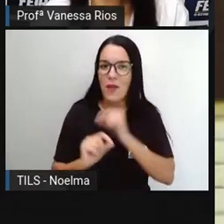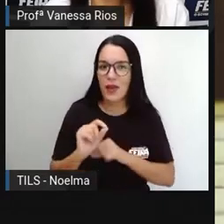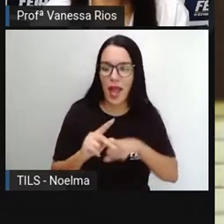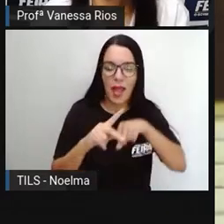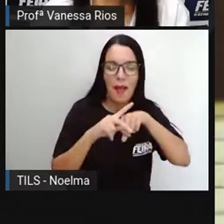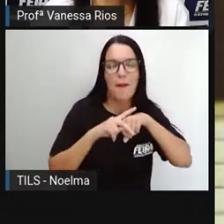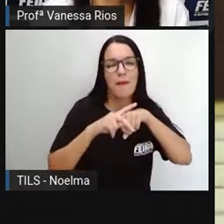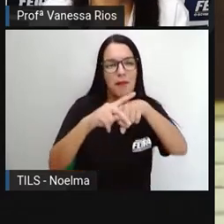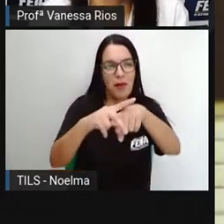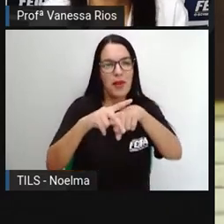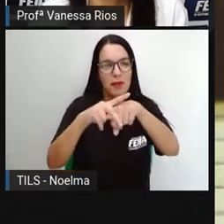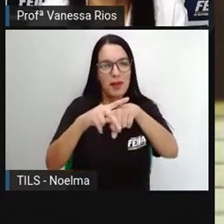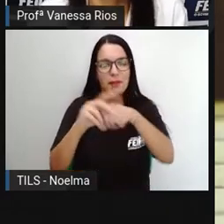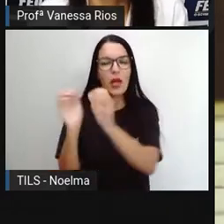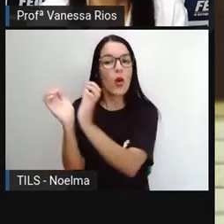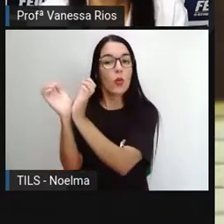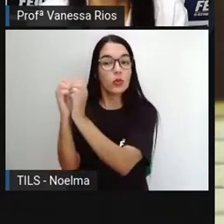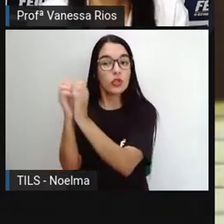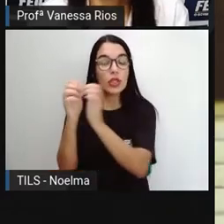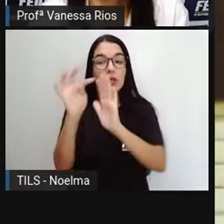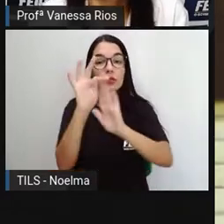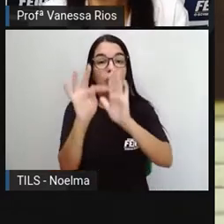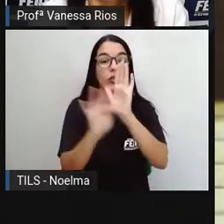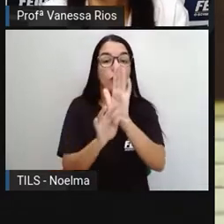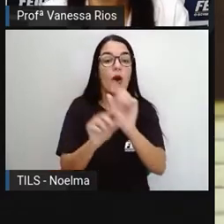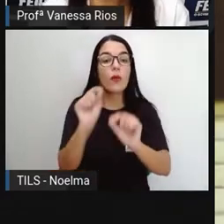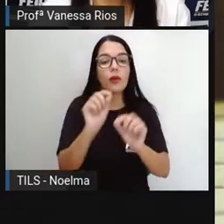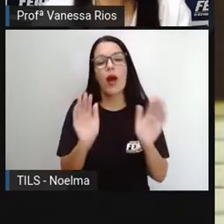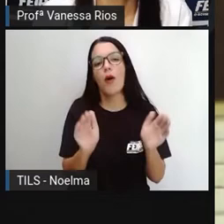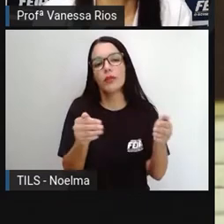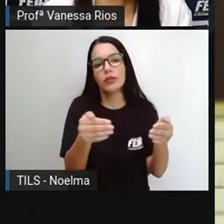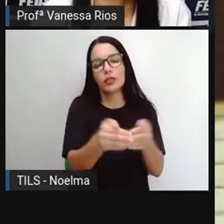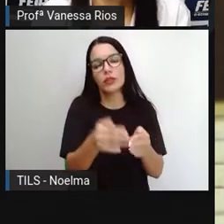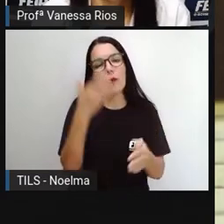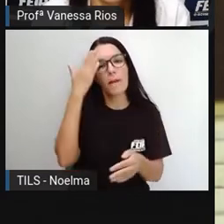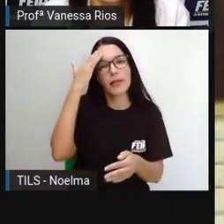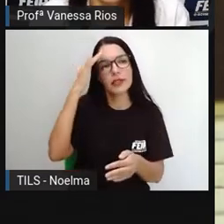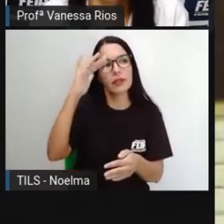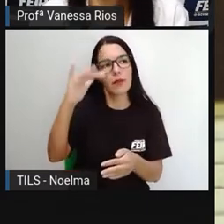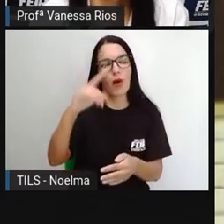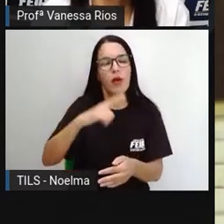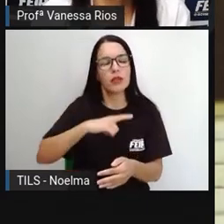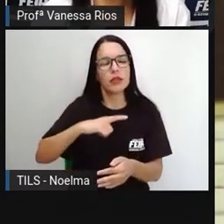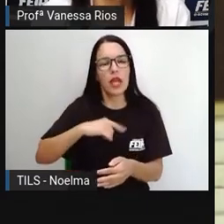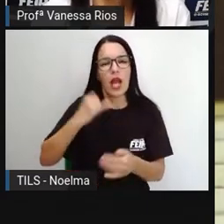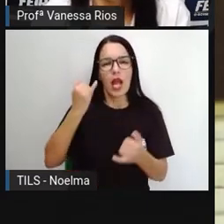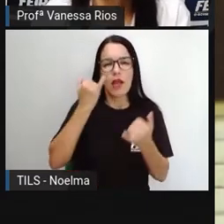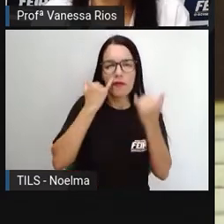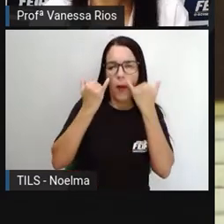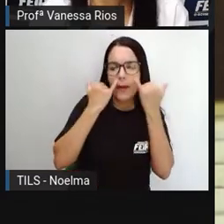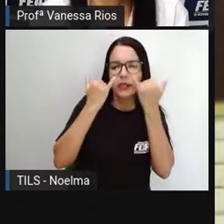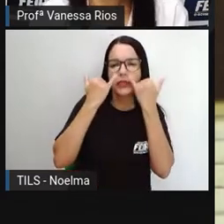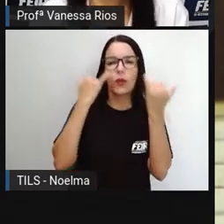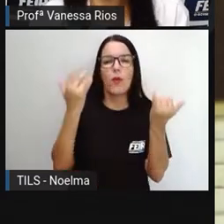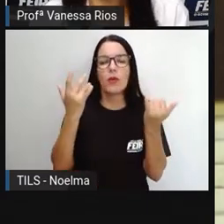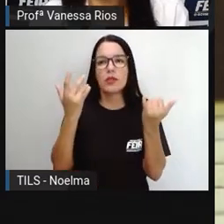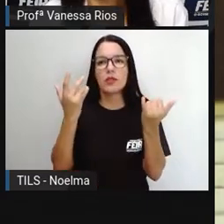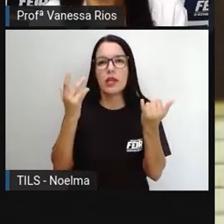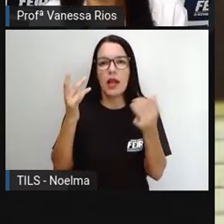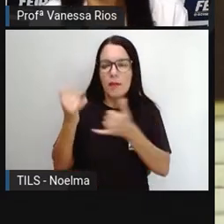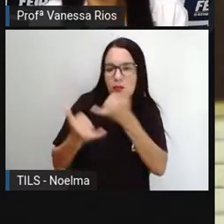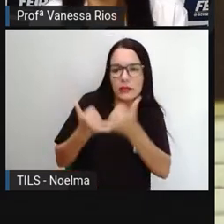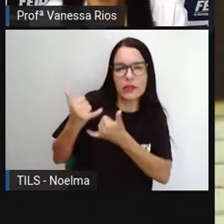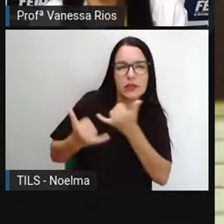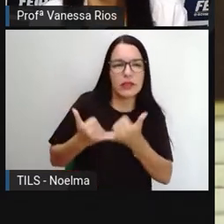gênero textual que tem aí como objetivo principal, além de trazer informações e entretenimento, mexer com os